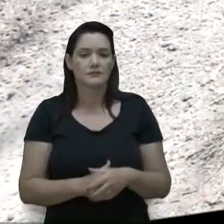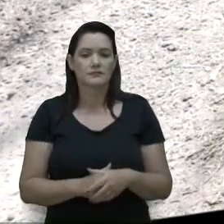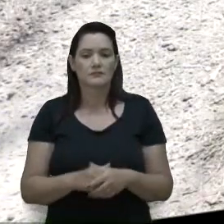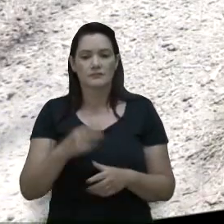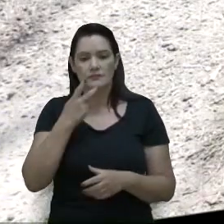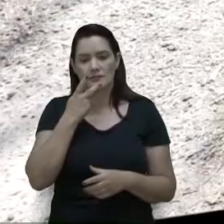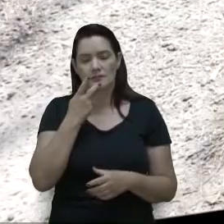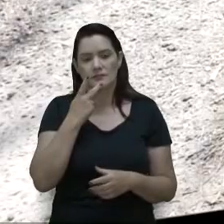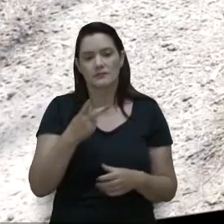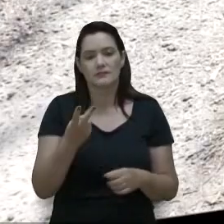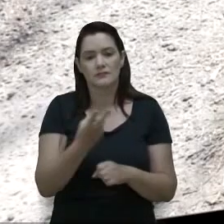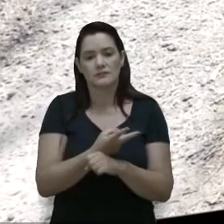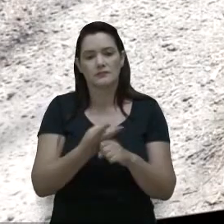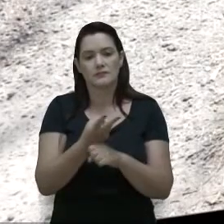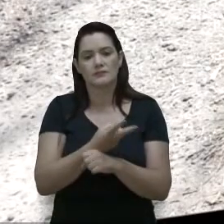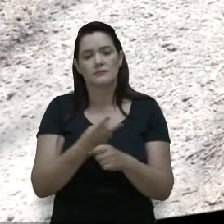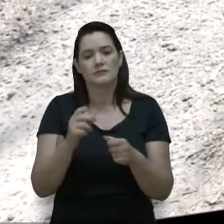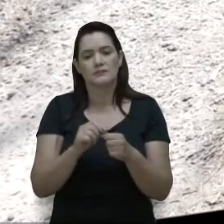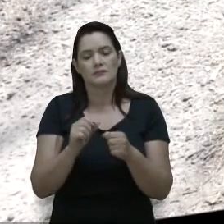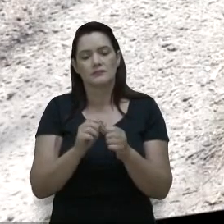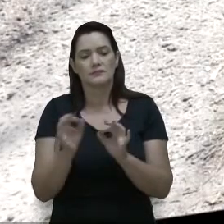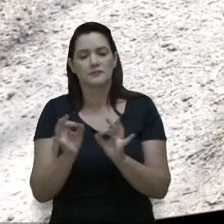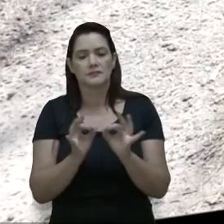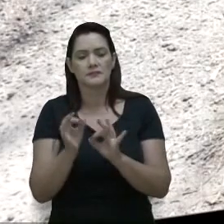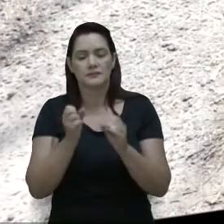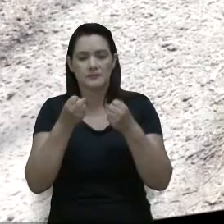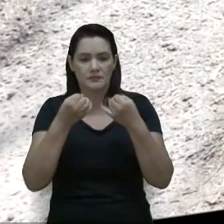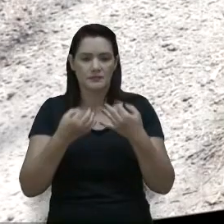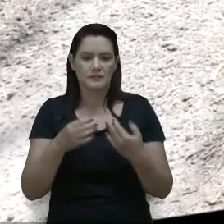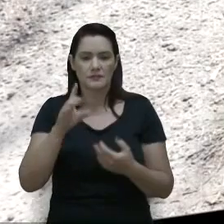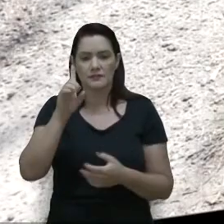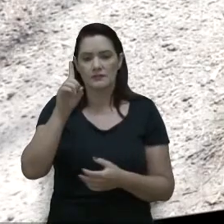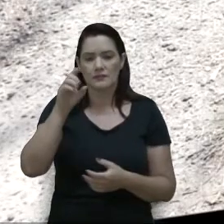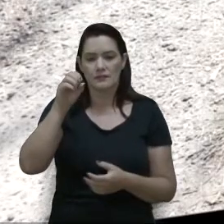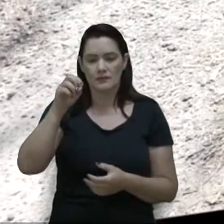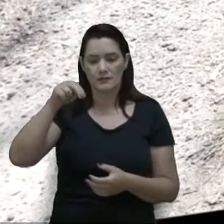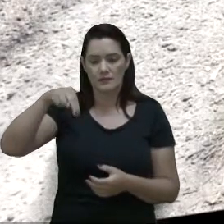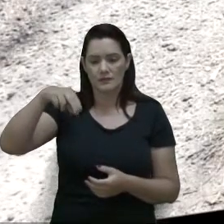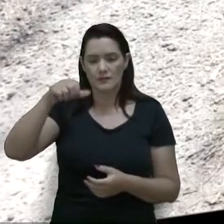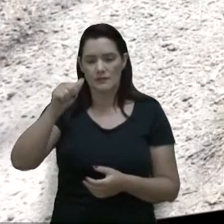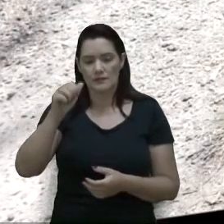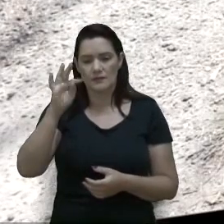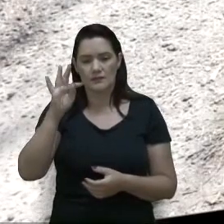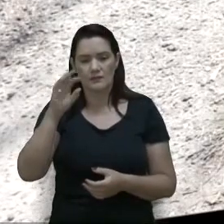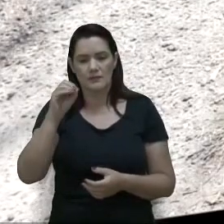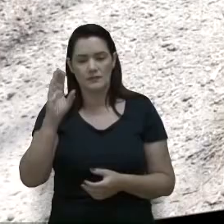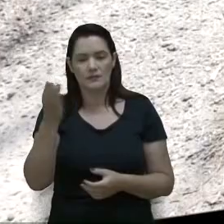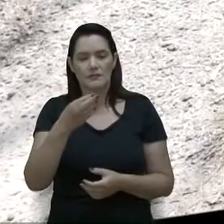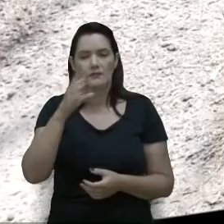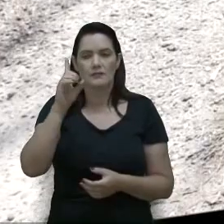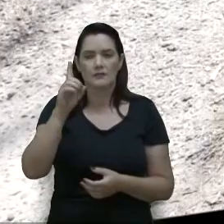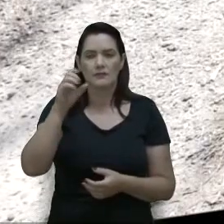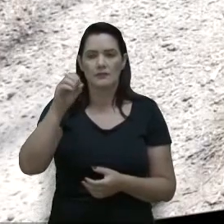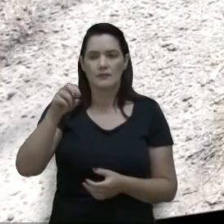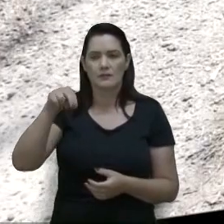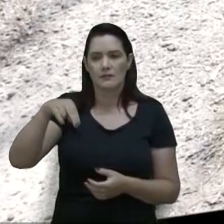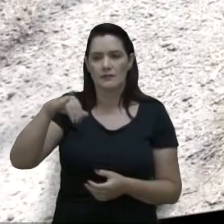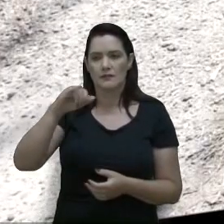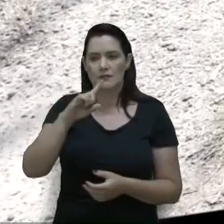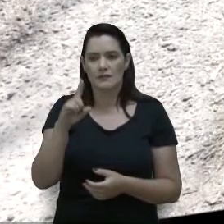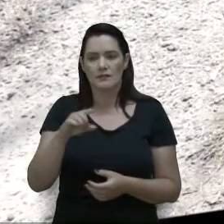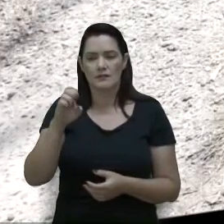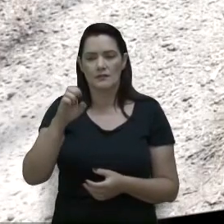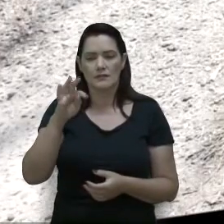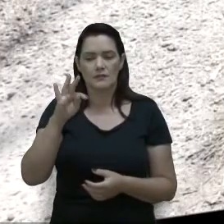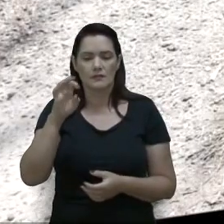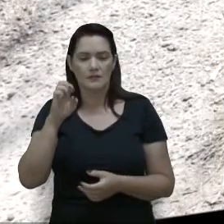moradores nos procuraram e aí gente está dando uma satisfação aí para o Donato, Donizete, Ronaldo e outros que reclamaram da situação em que